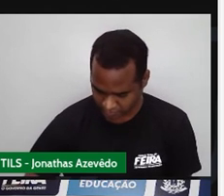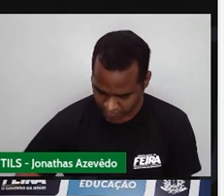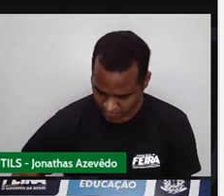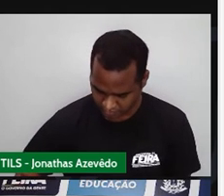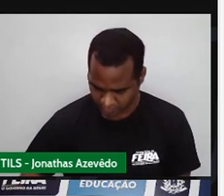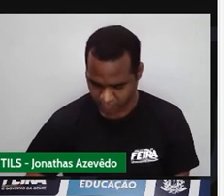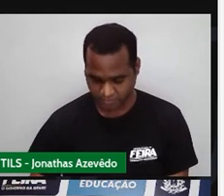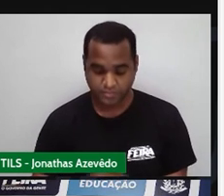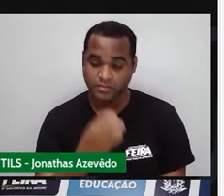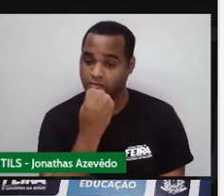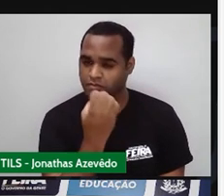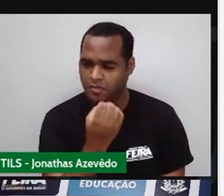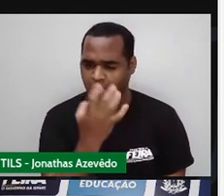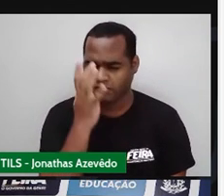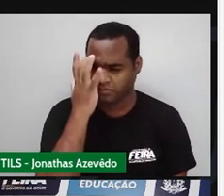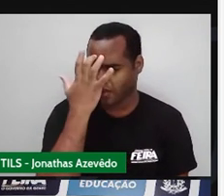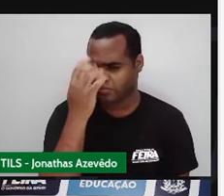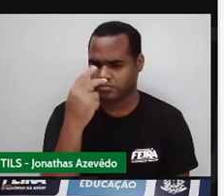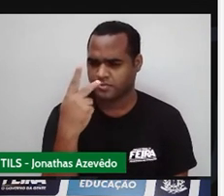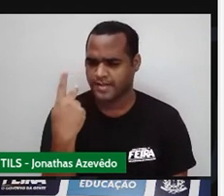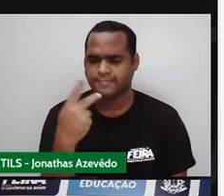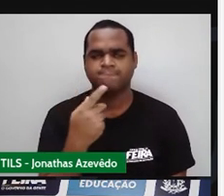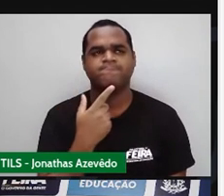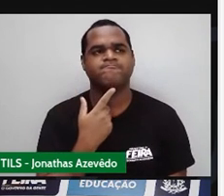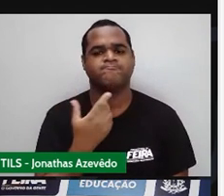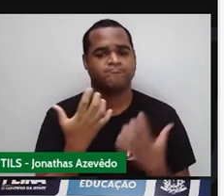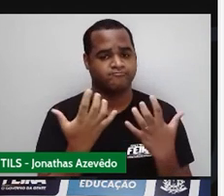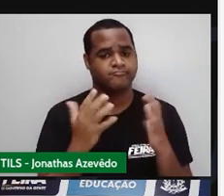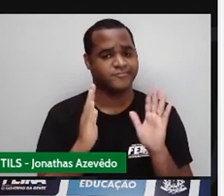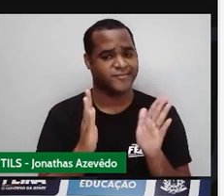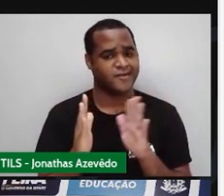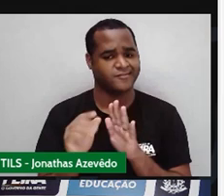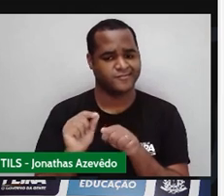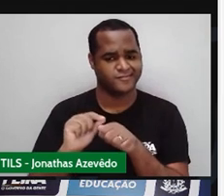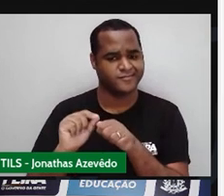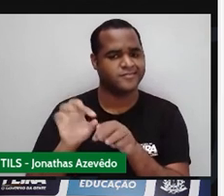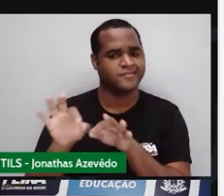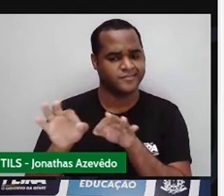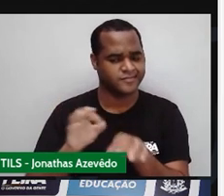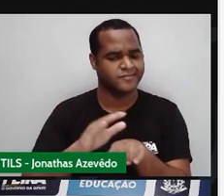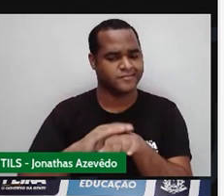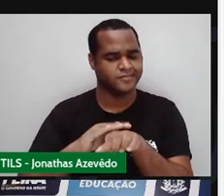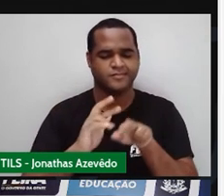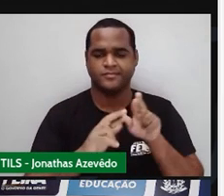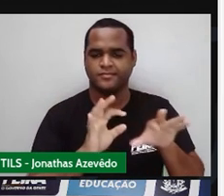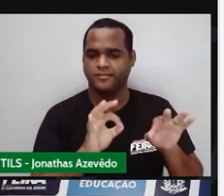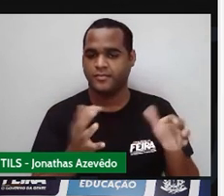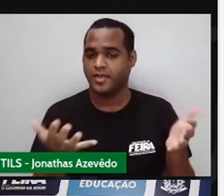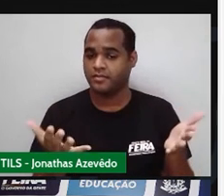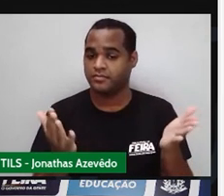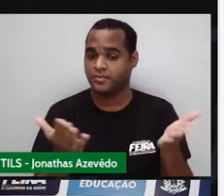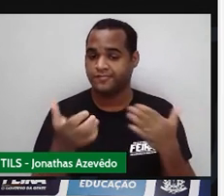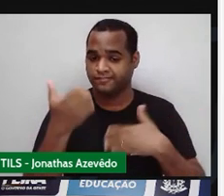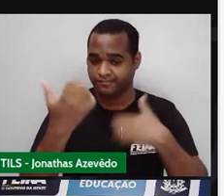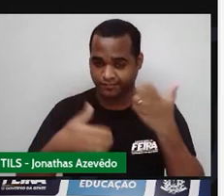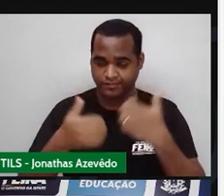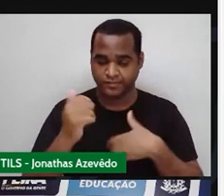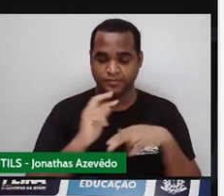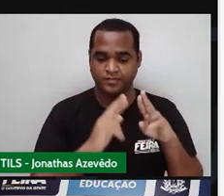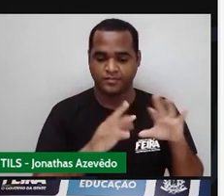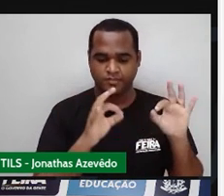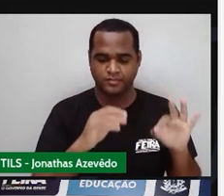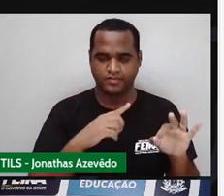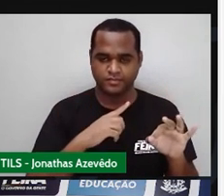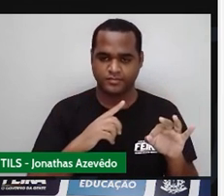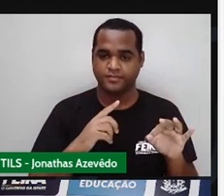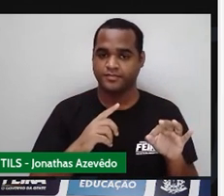Bom, eu acho que você já deve ter feito o seu, tá bom? Então vai me acompanhando. Base menor, 4,